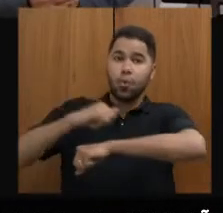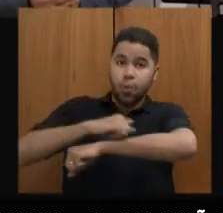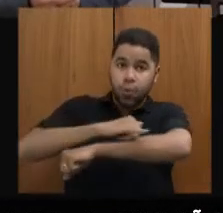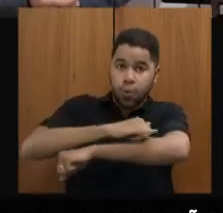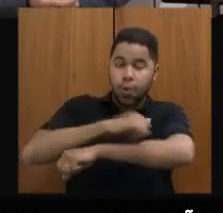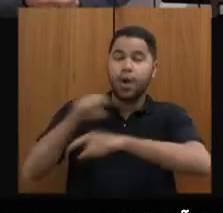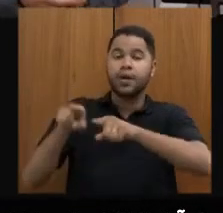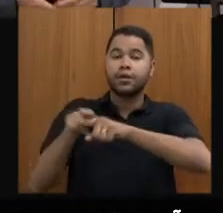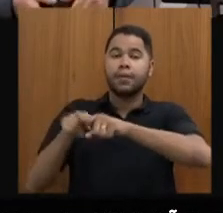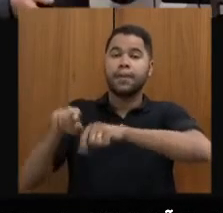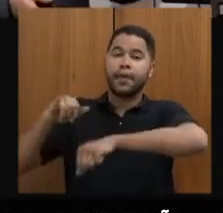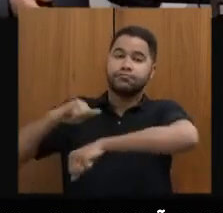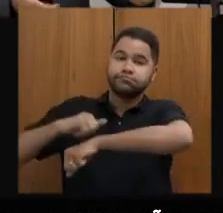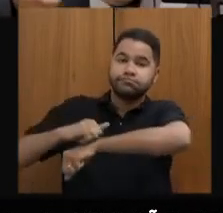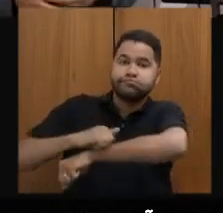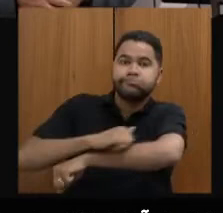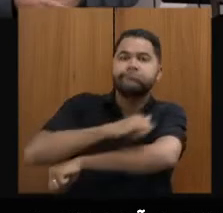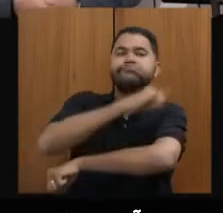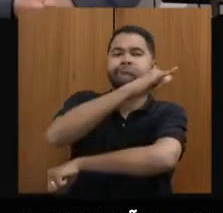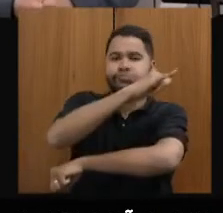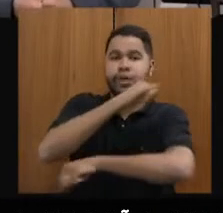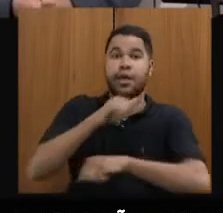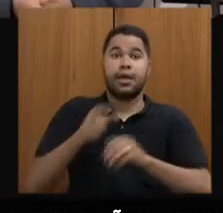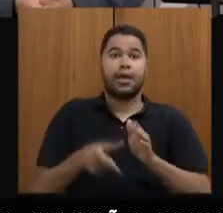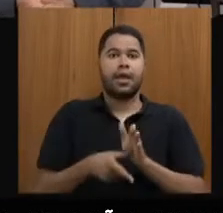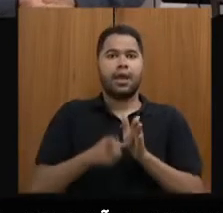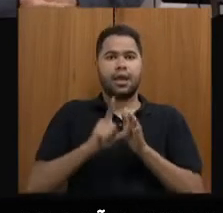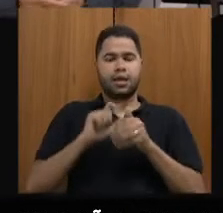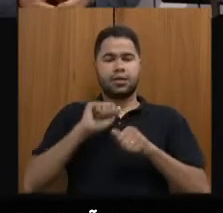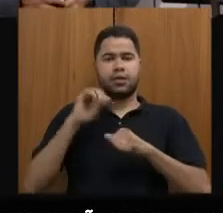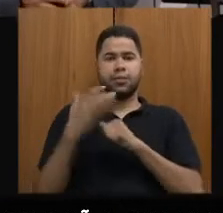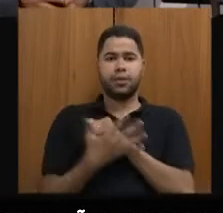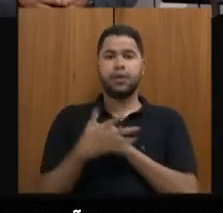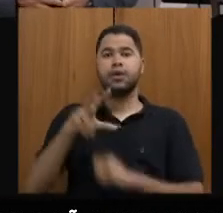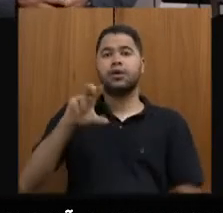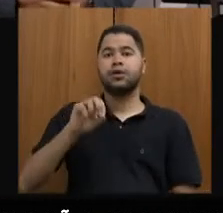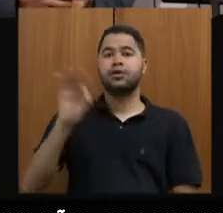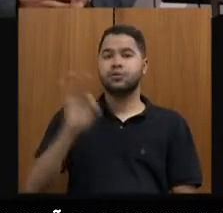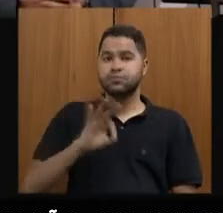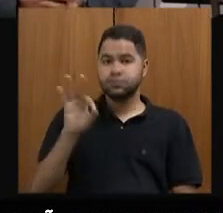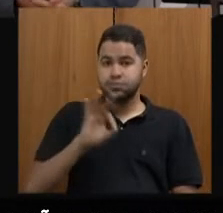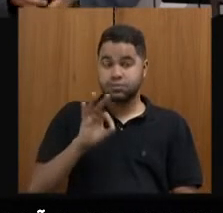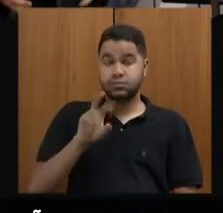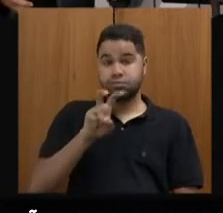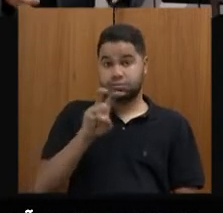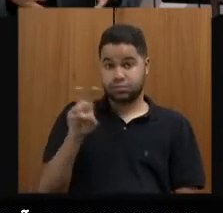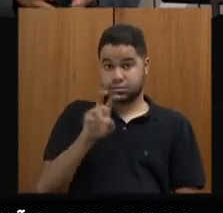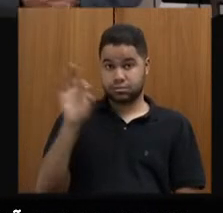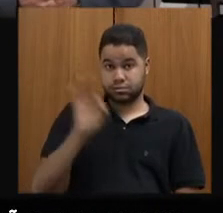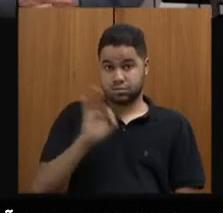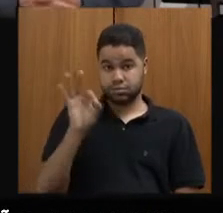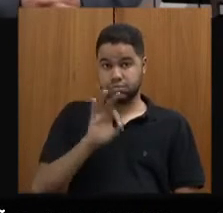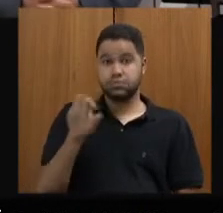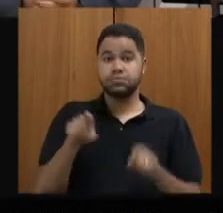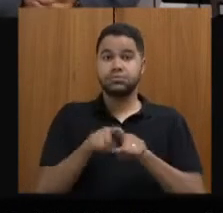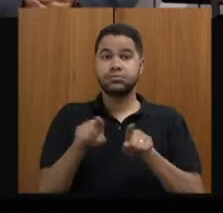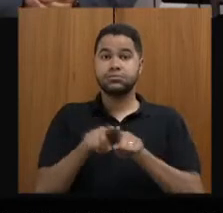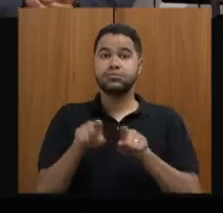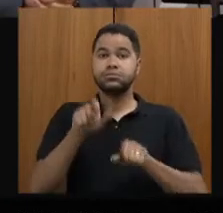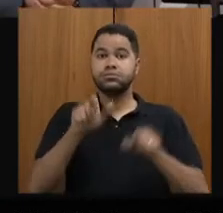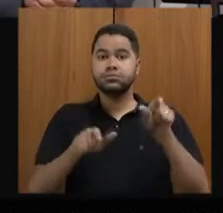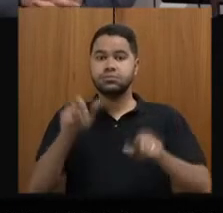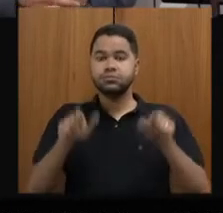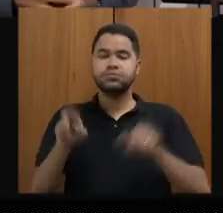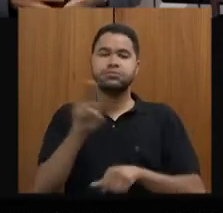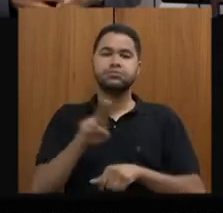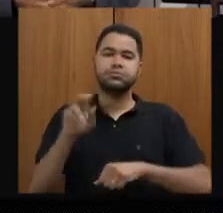importante porque se refere a antes da pandemia, 55% do crescimento de passageiros nos aeroportos,